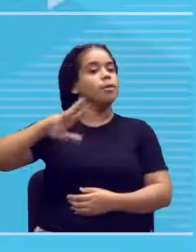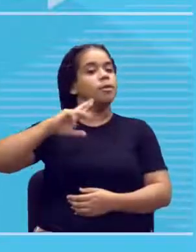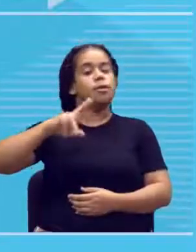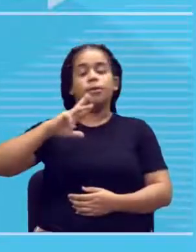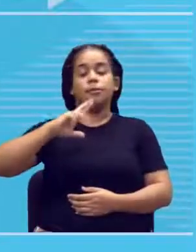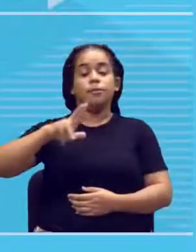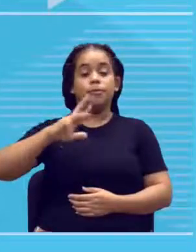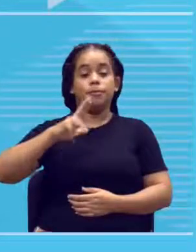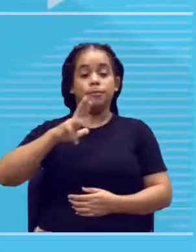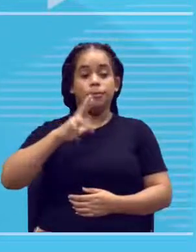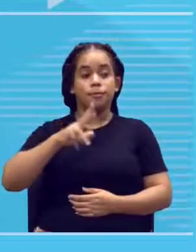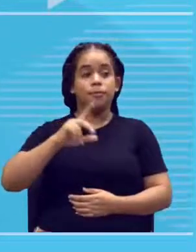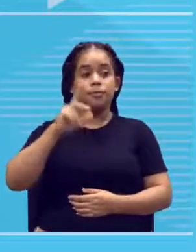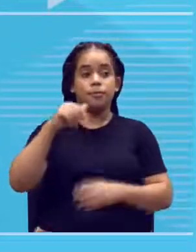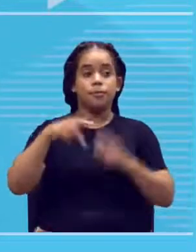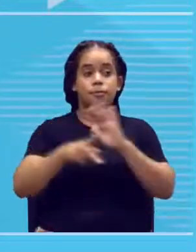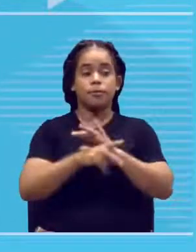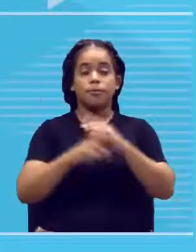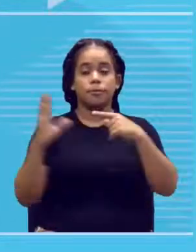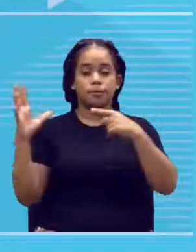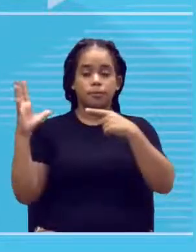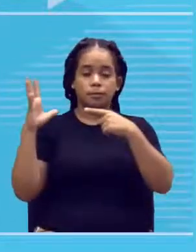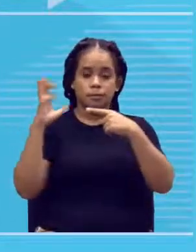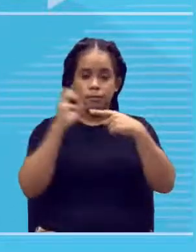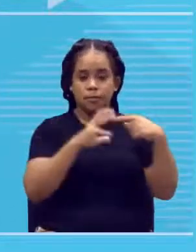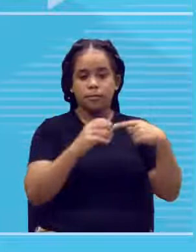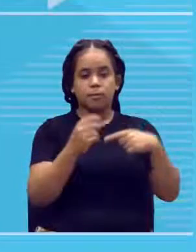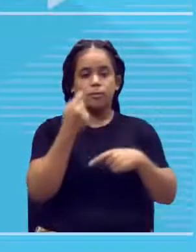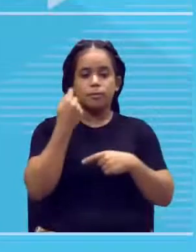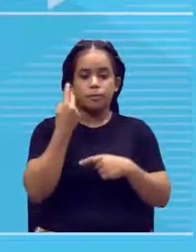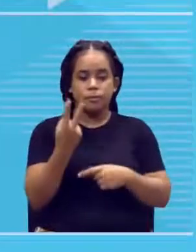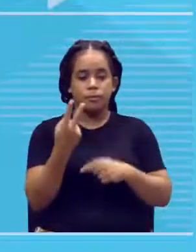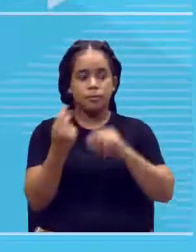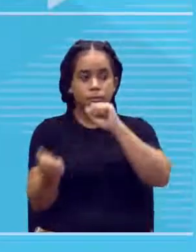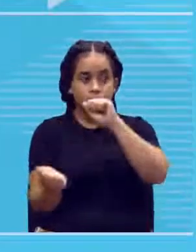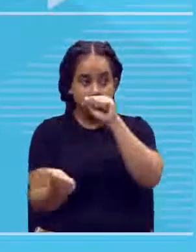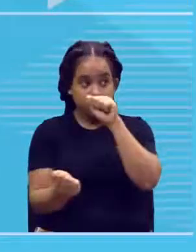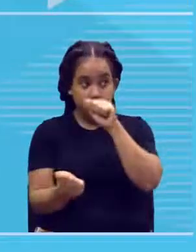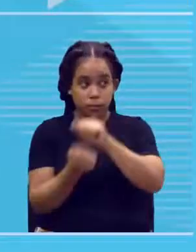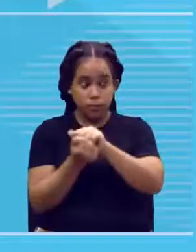é isso. O dominante é que quando os dois estiverem juntinhos,